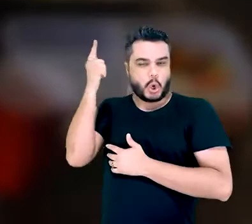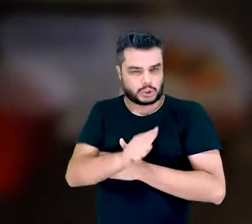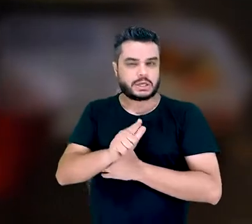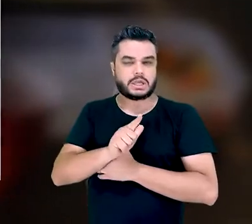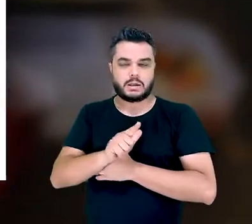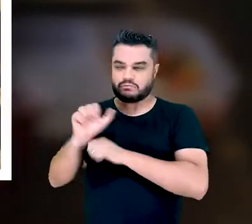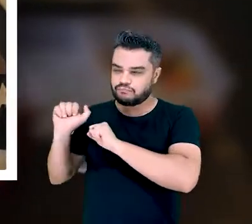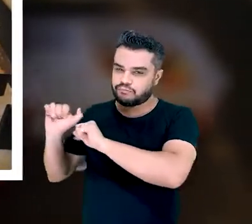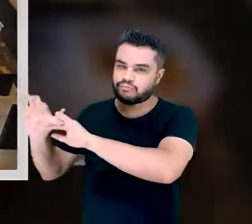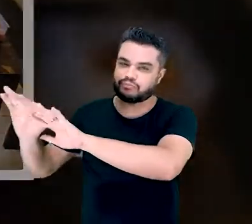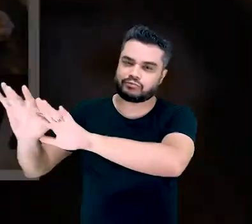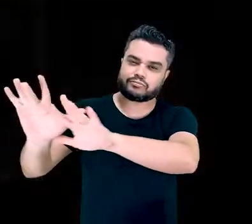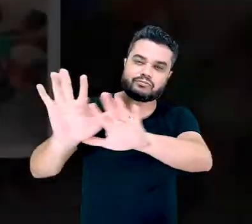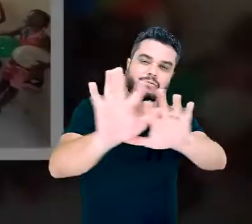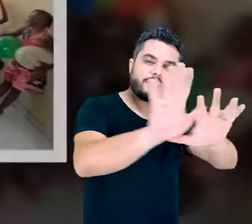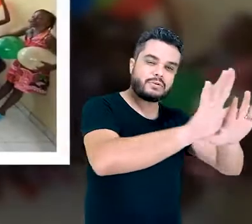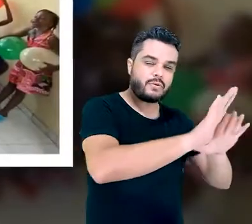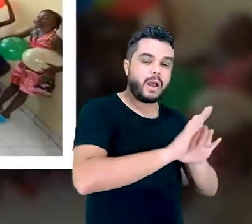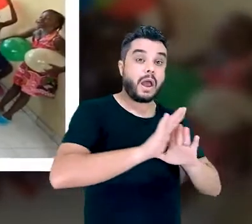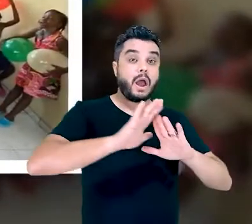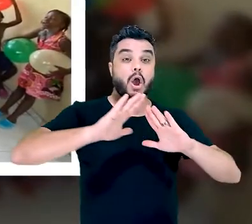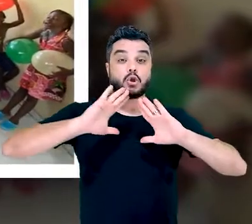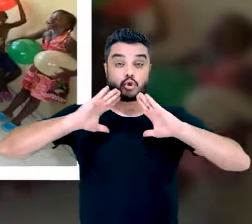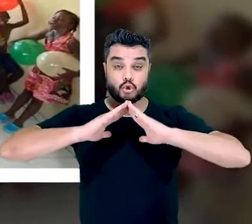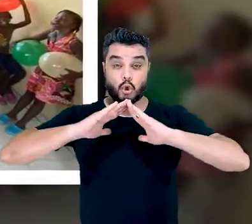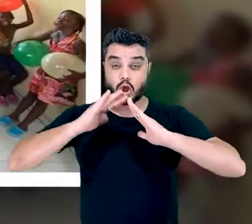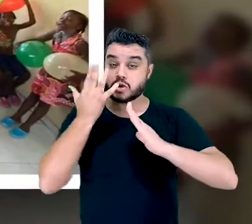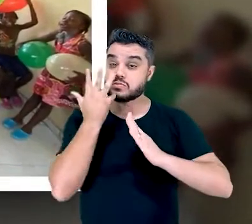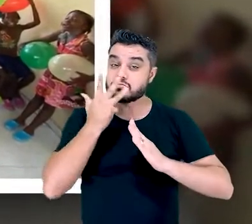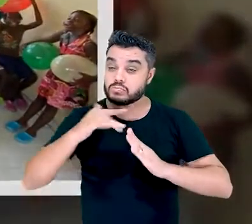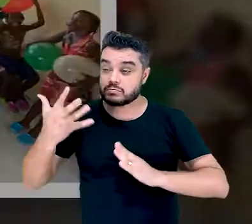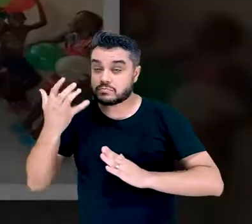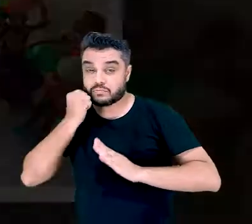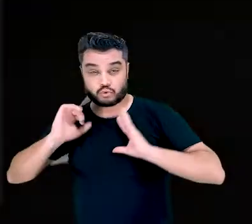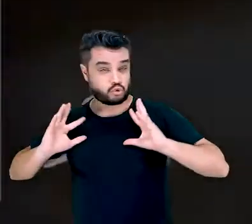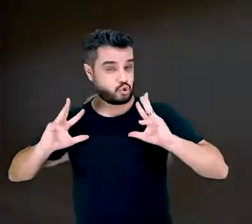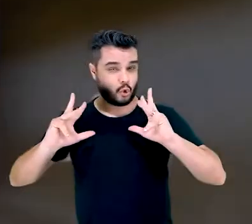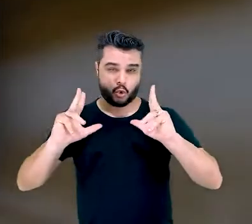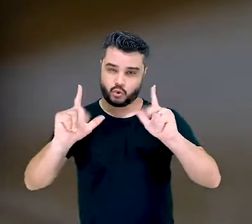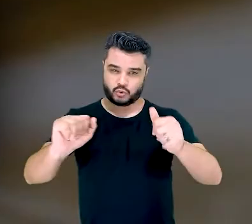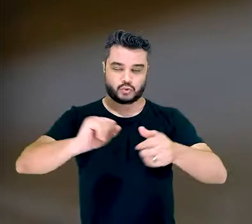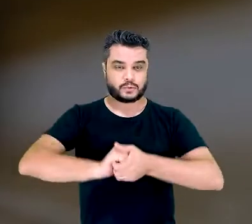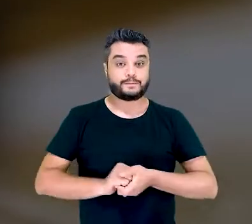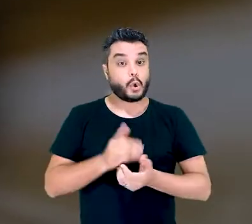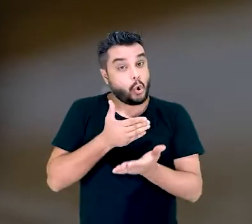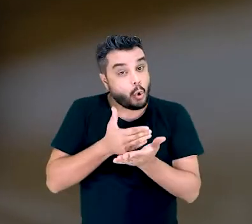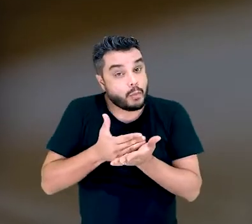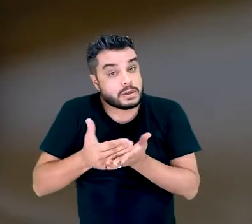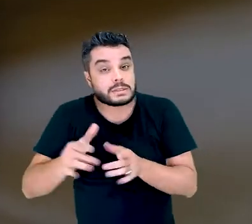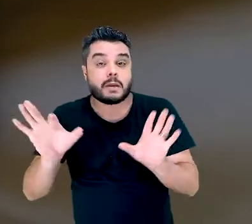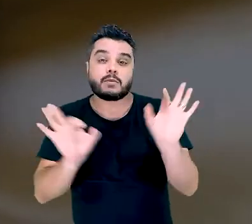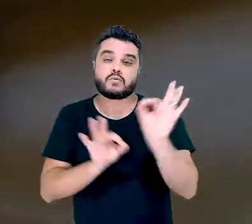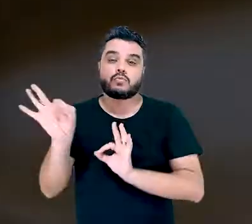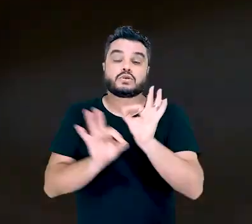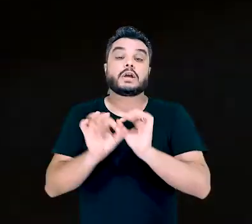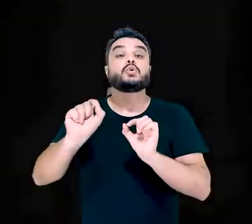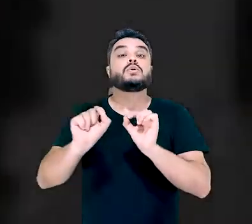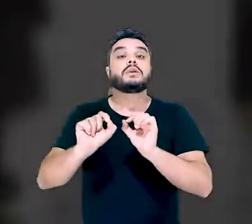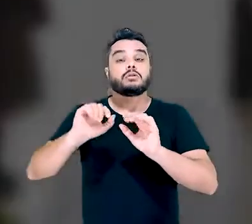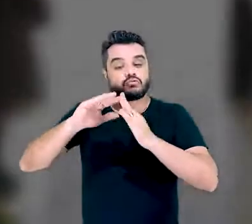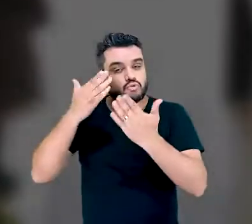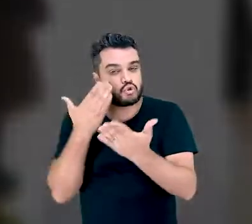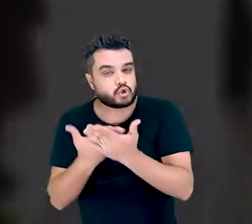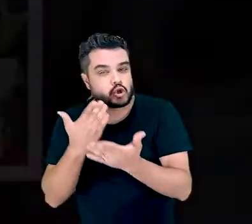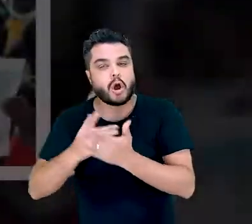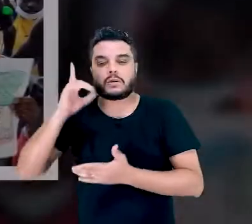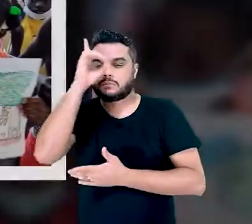orfanatos tenham a terceira alimentação. Começamos também o projeto EBD nos Orfanatos com o primeiro orfanato.